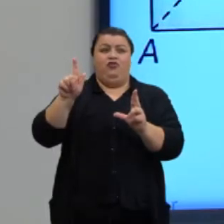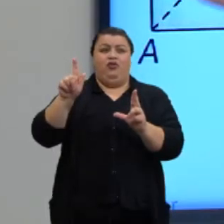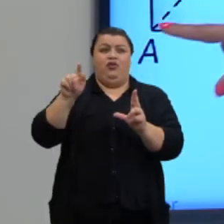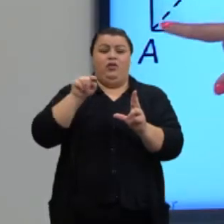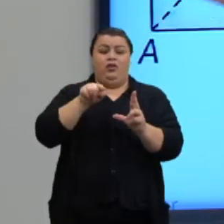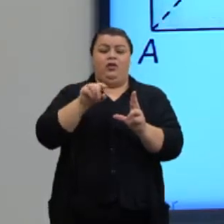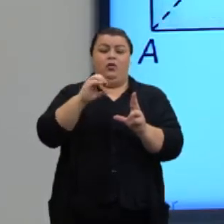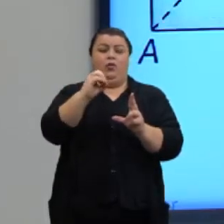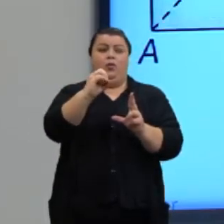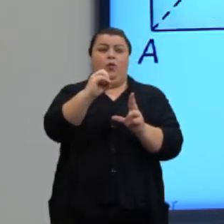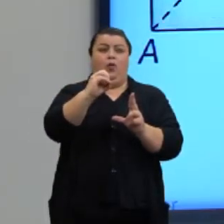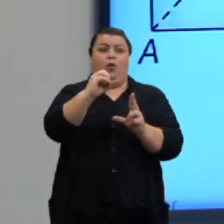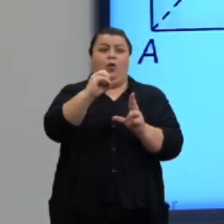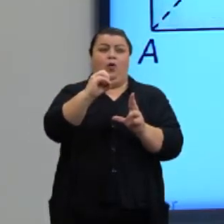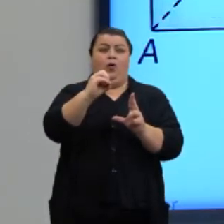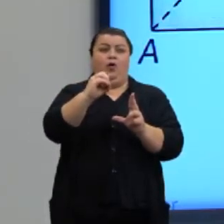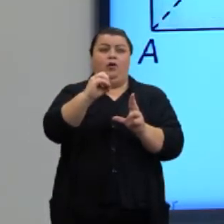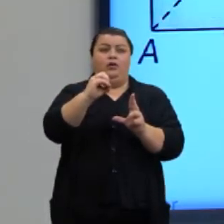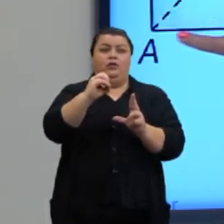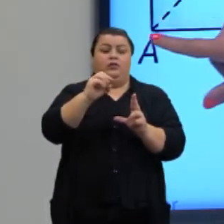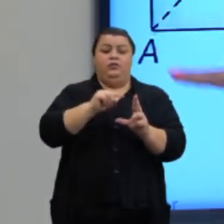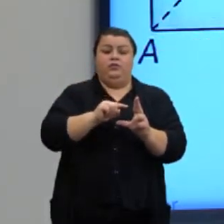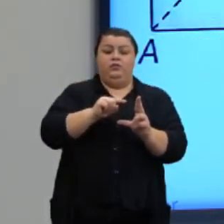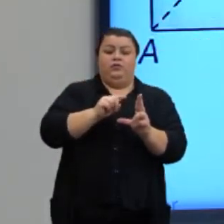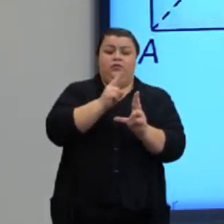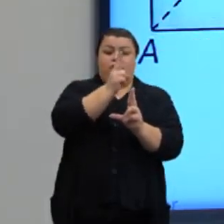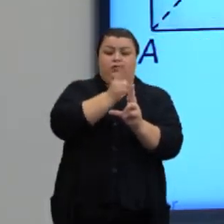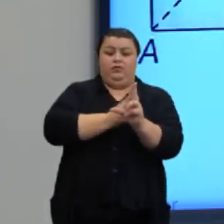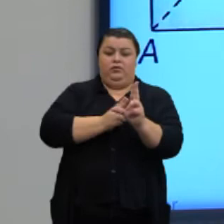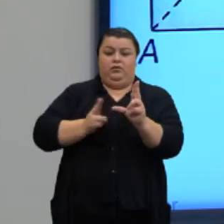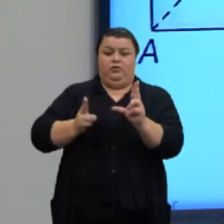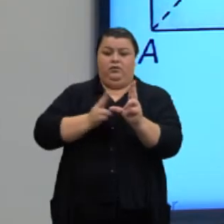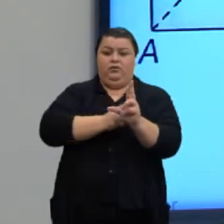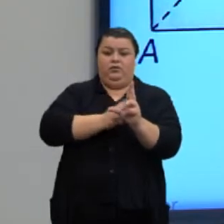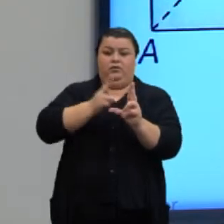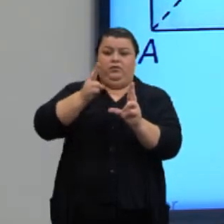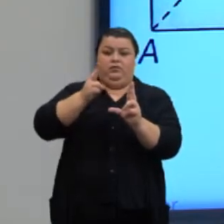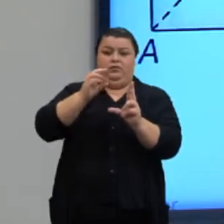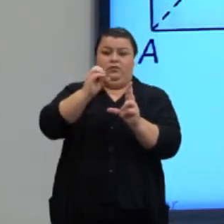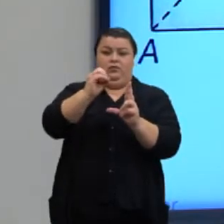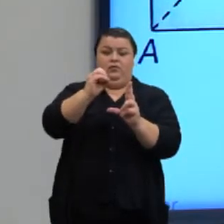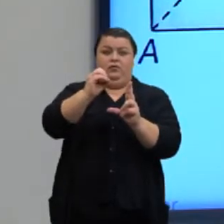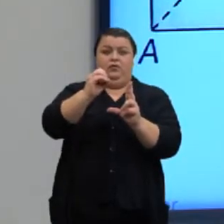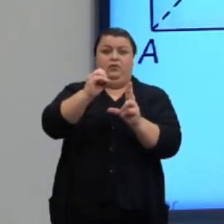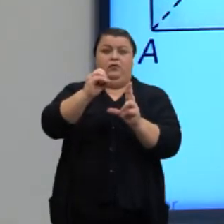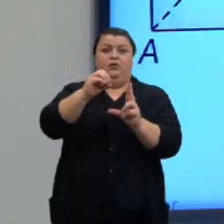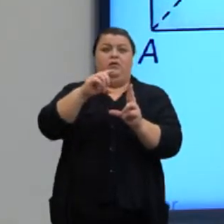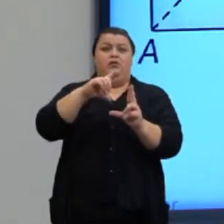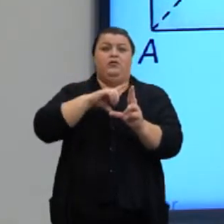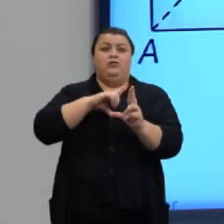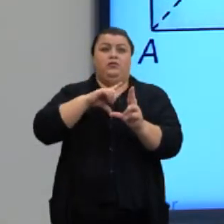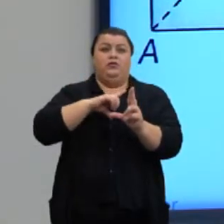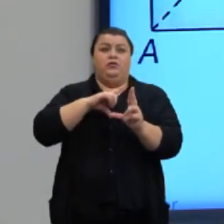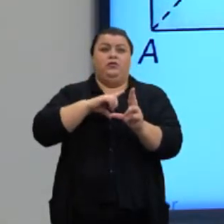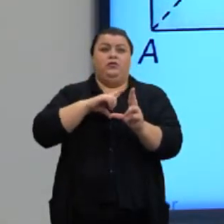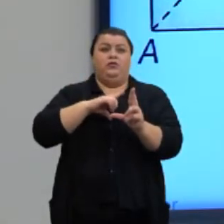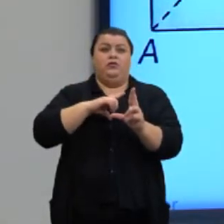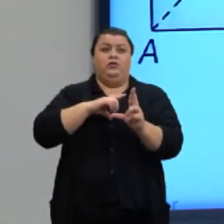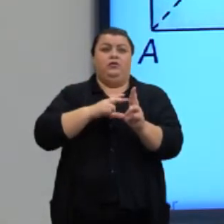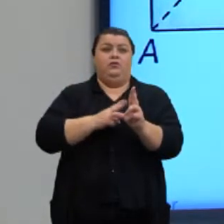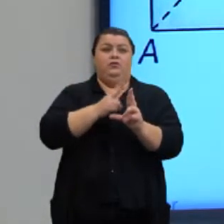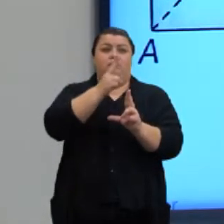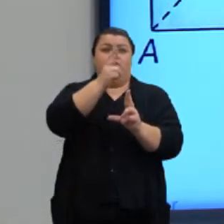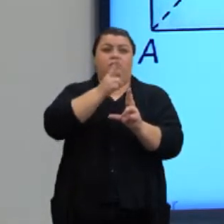E aqui está. Então, se nós fecharmos, né? Esse ponto aqui, nós temos que as diagonais EG.